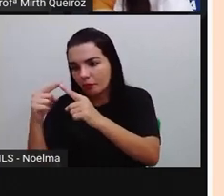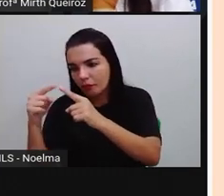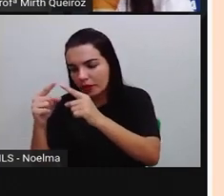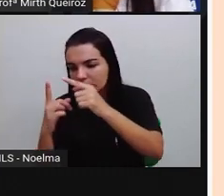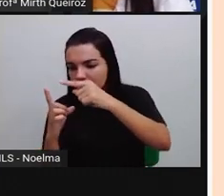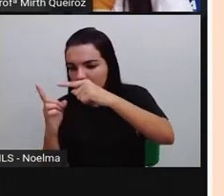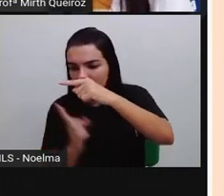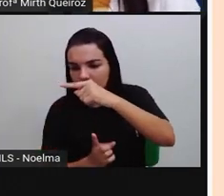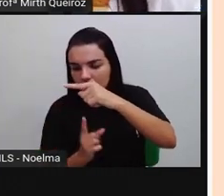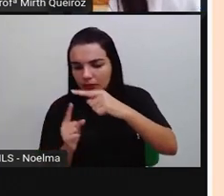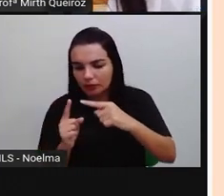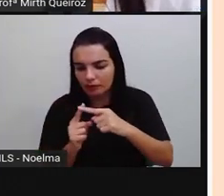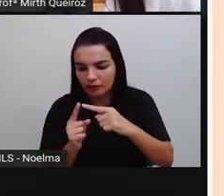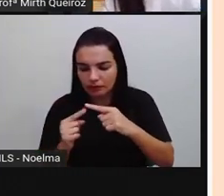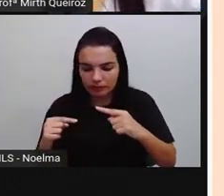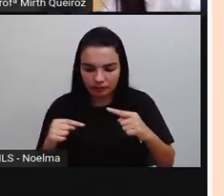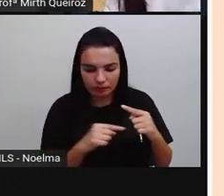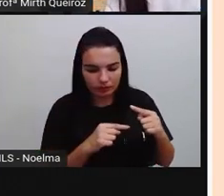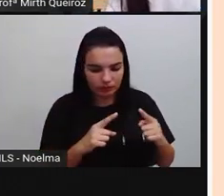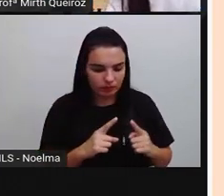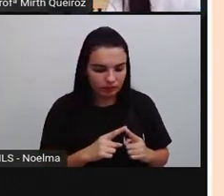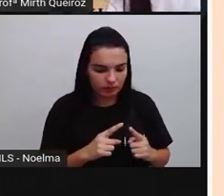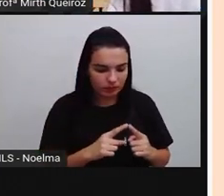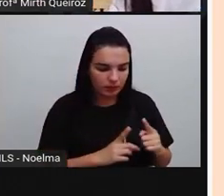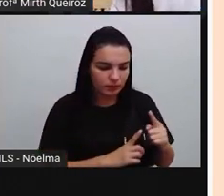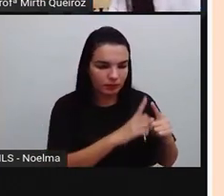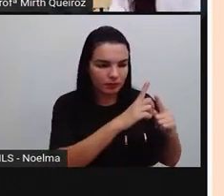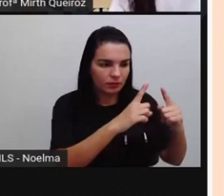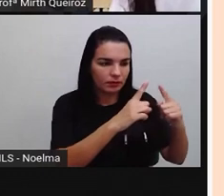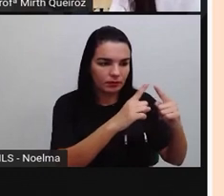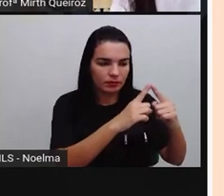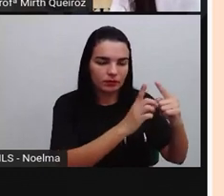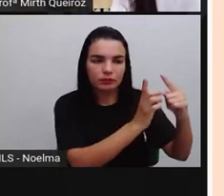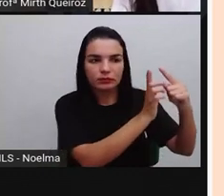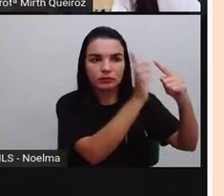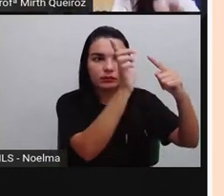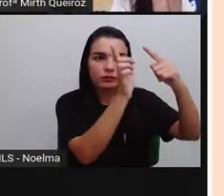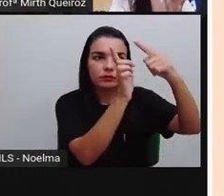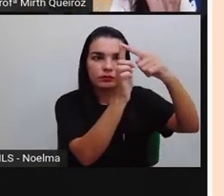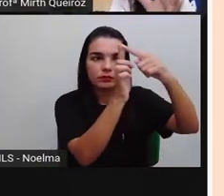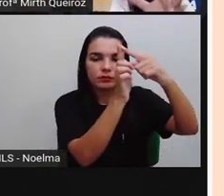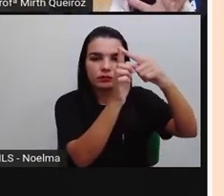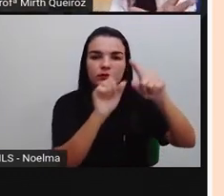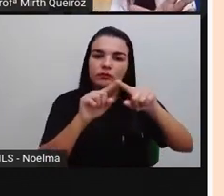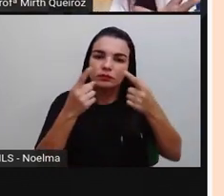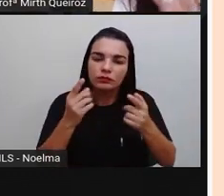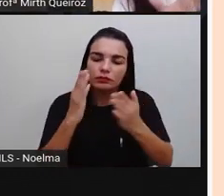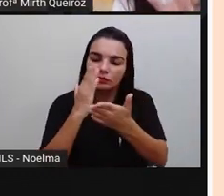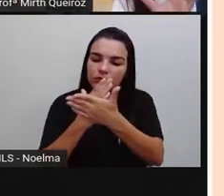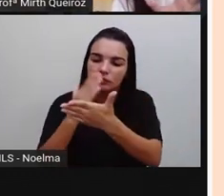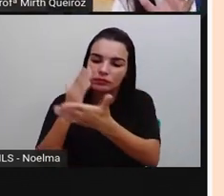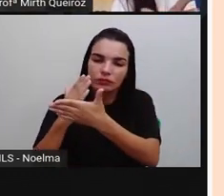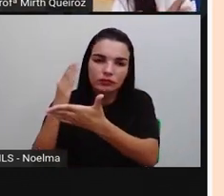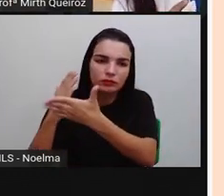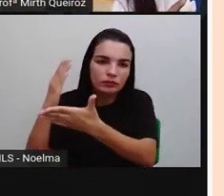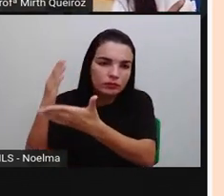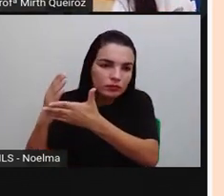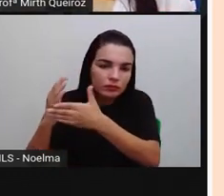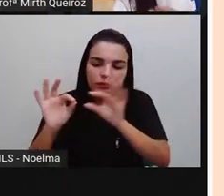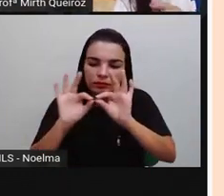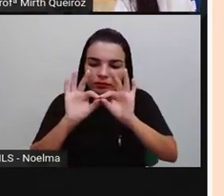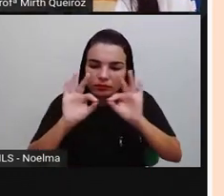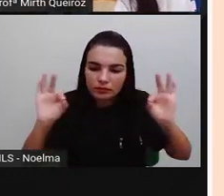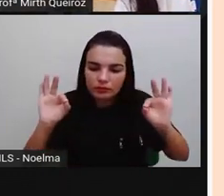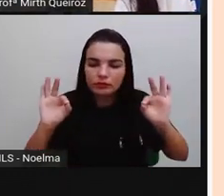segmentos aqui de retas, nesse caso, são pedaços de retas, certo? São fragmentos. São pedacinhos de